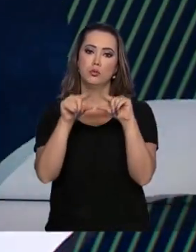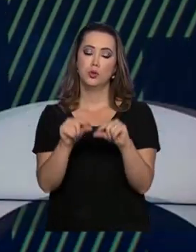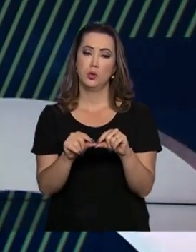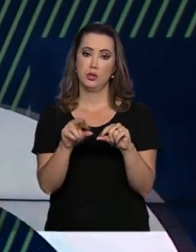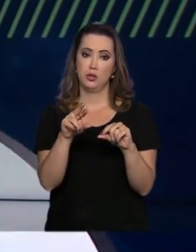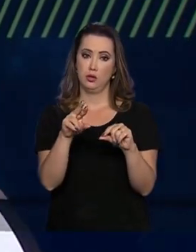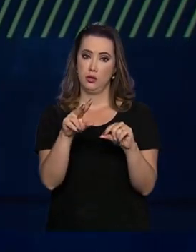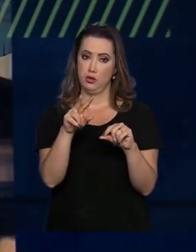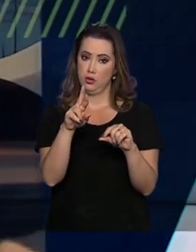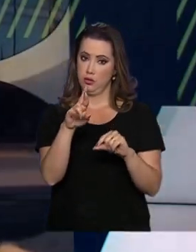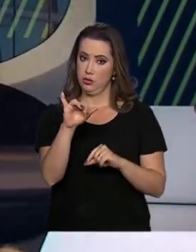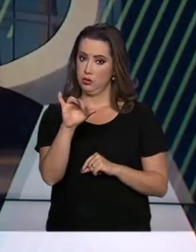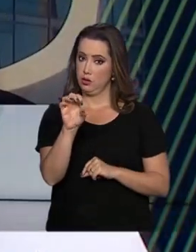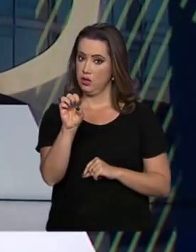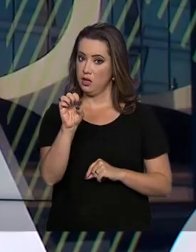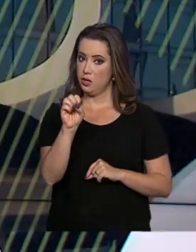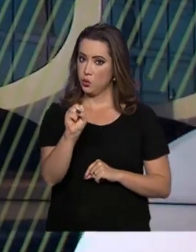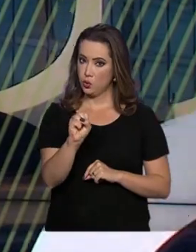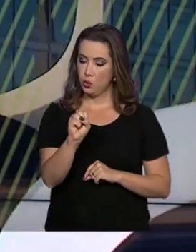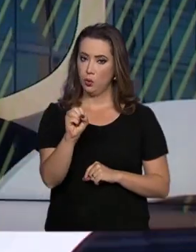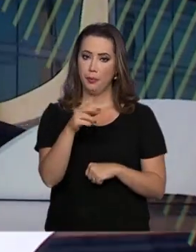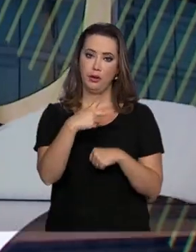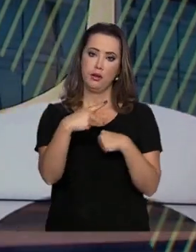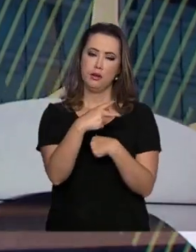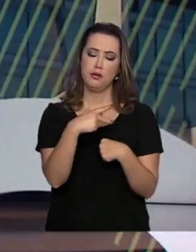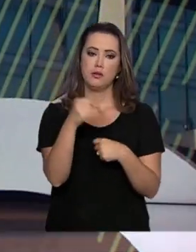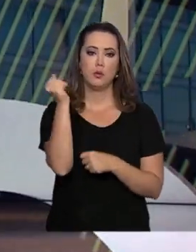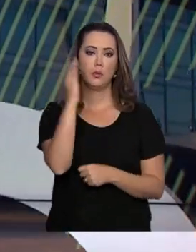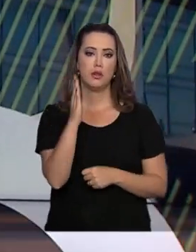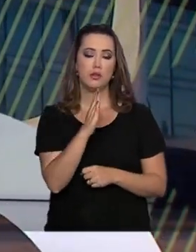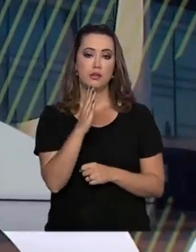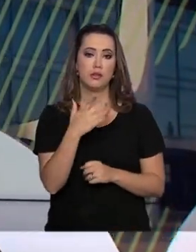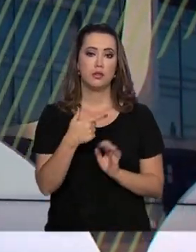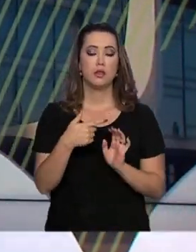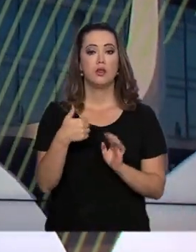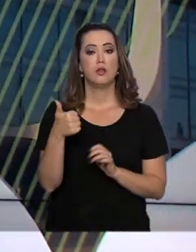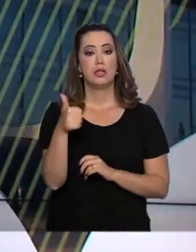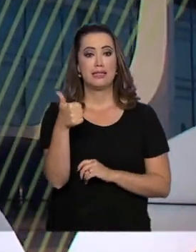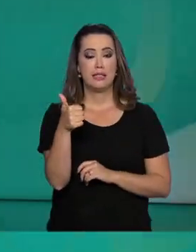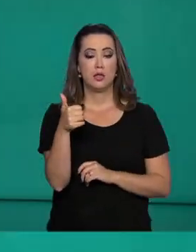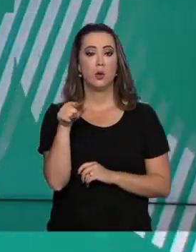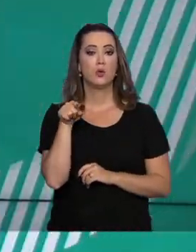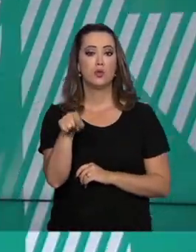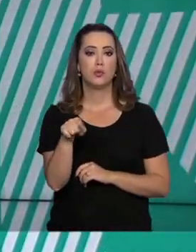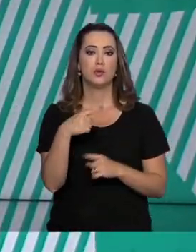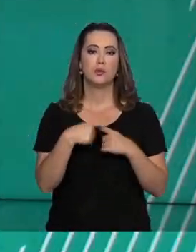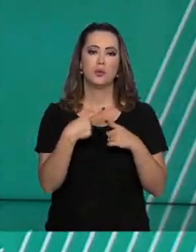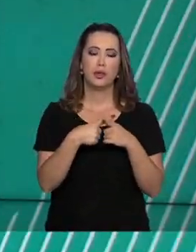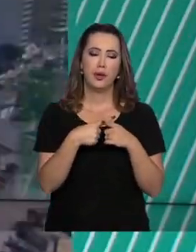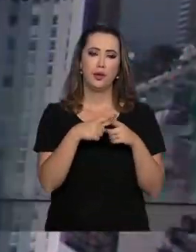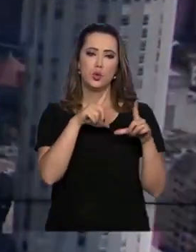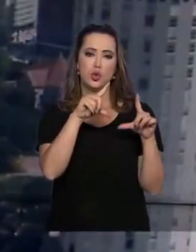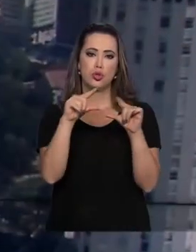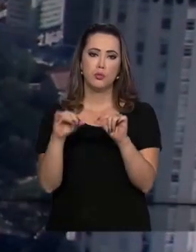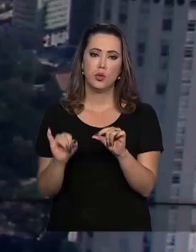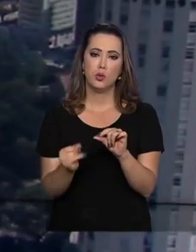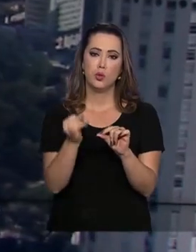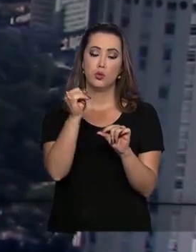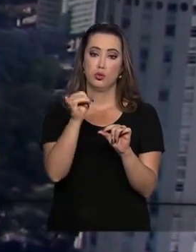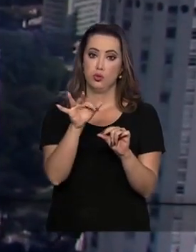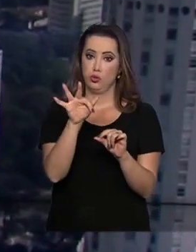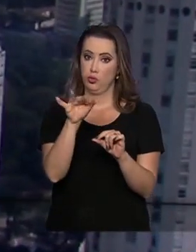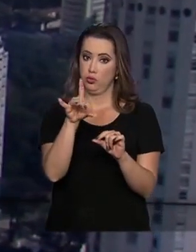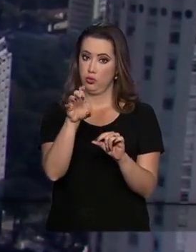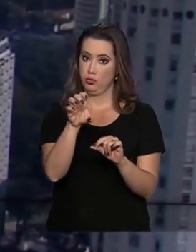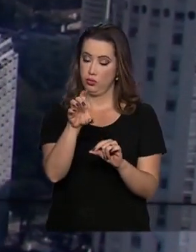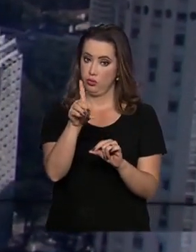do risco país do Brasil, que chegou a 111 pontos após corte de juros do FED, o Banco Central dos Estados Unidos.